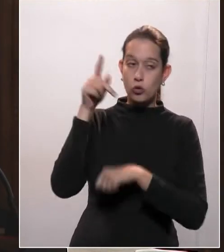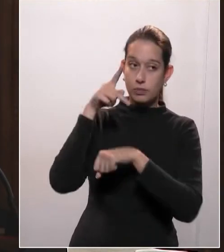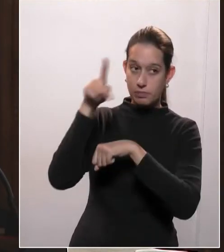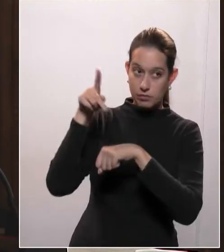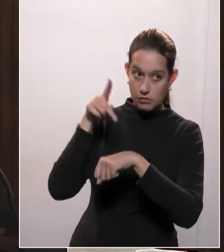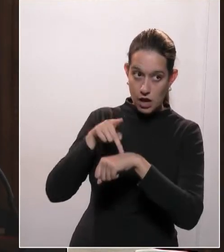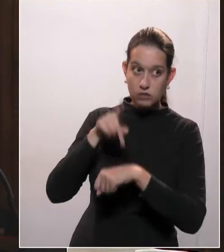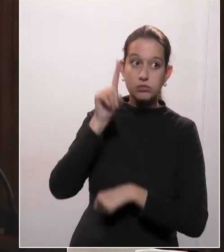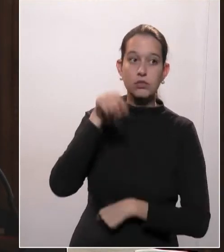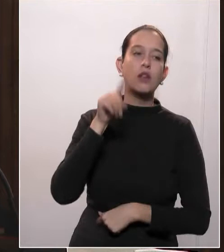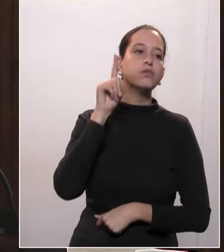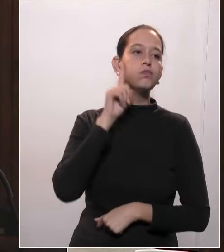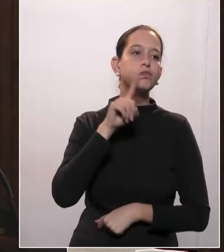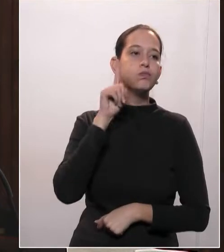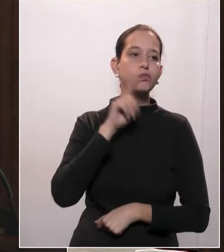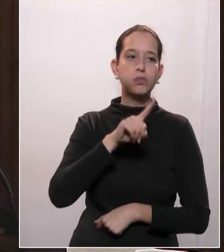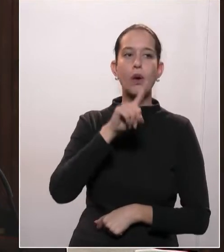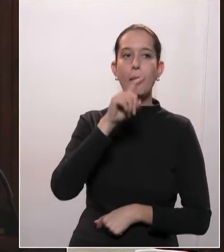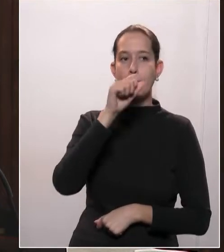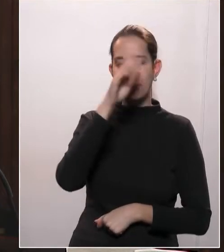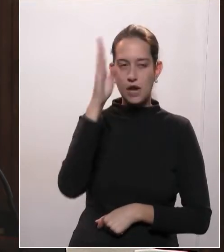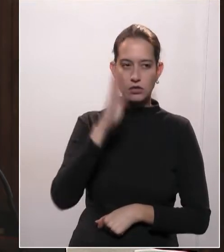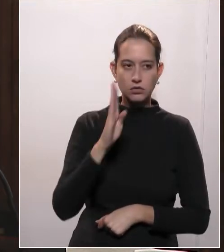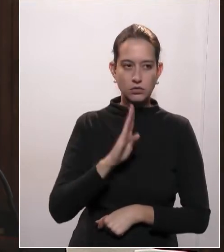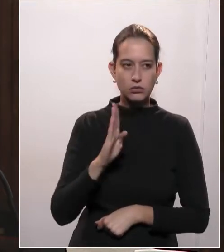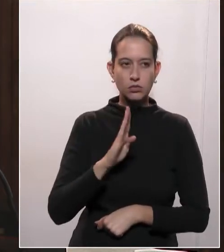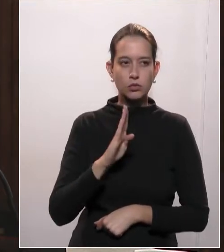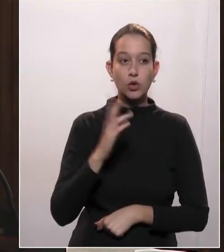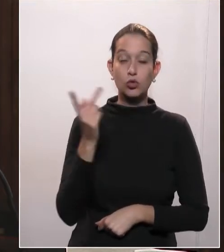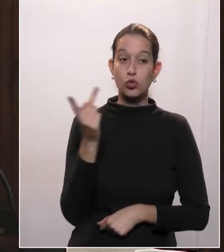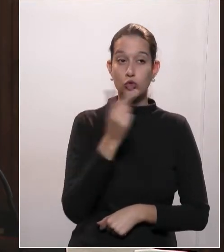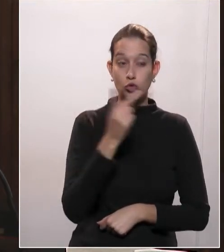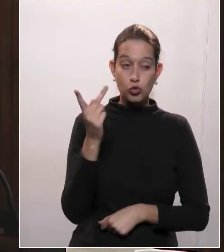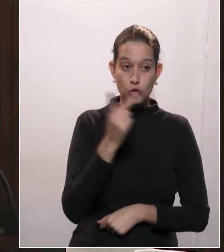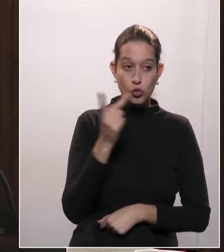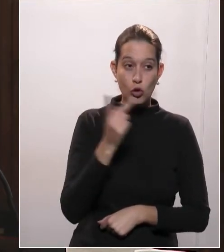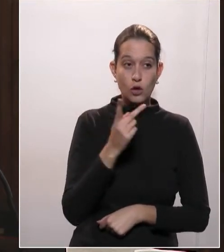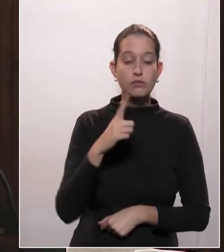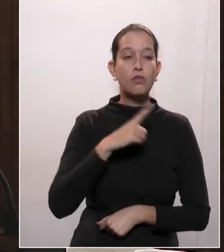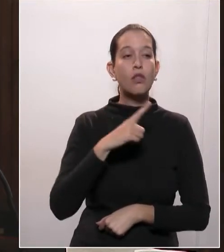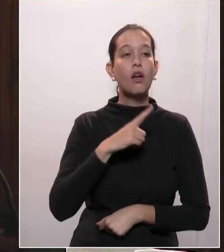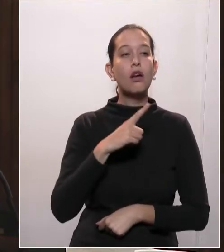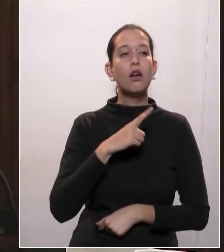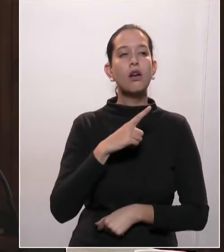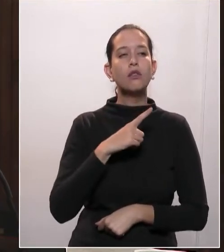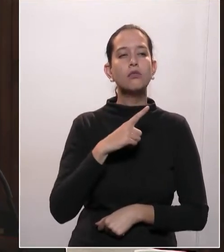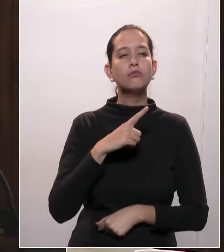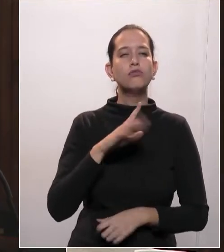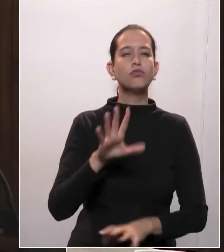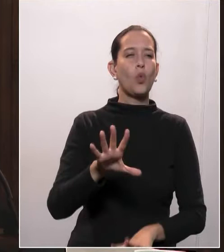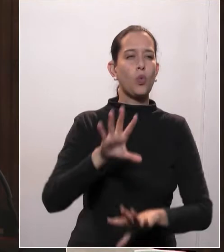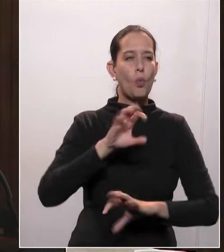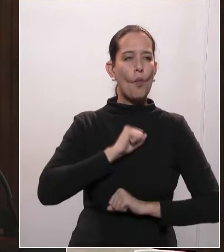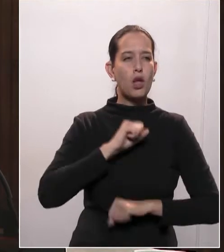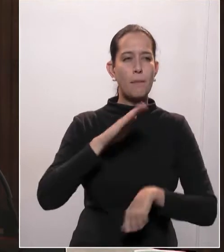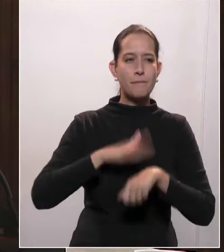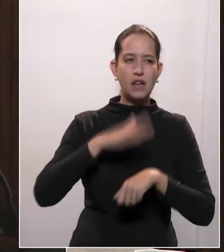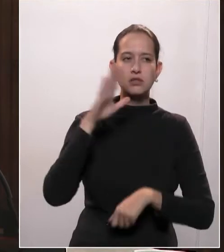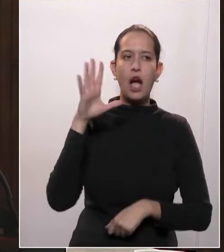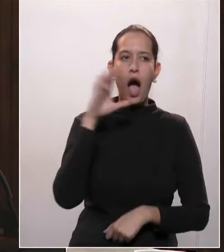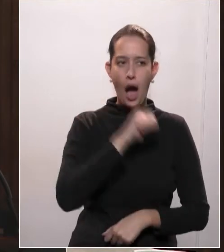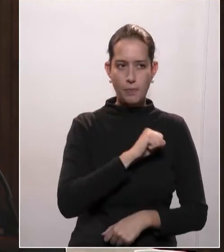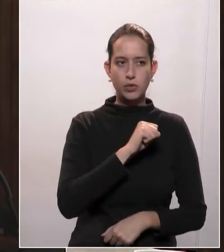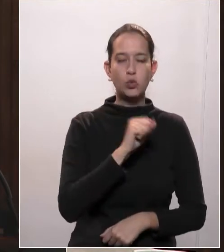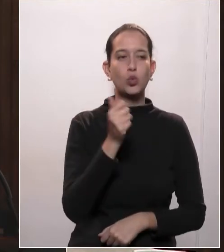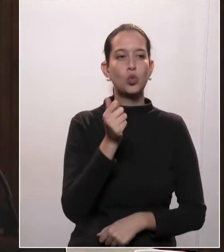Unidos e Brasil estariam com taxa de contágio mais rápida do que ocorreu